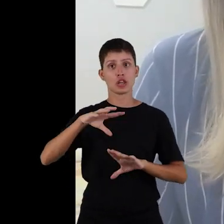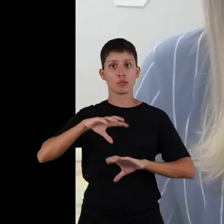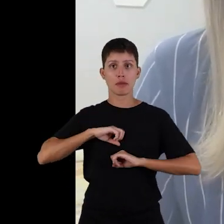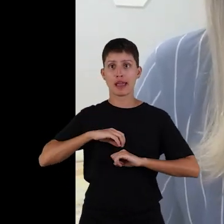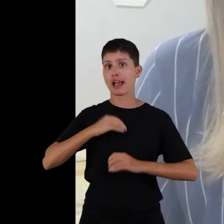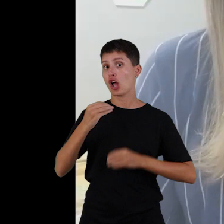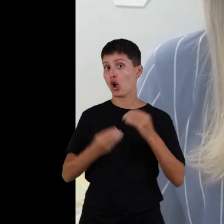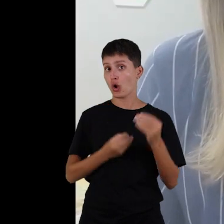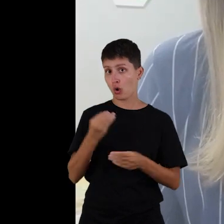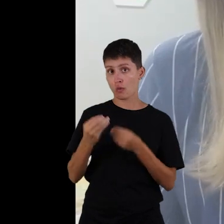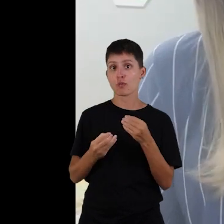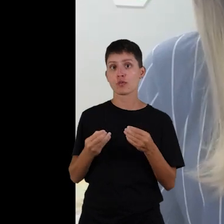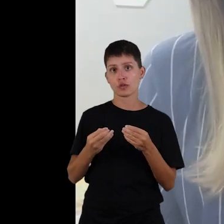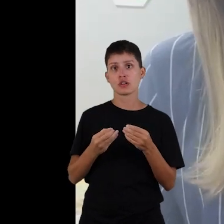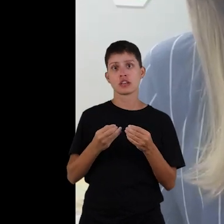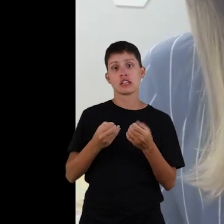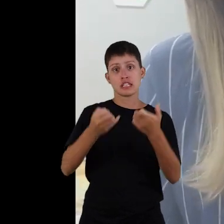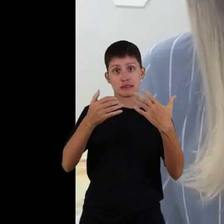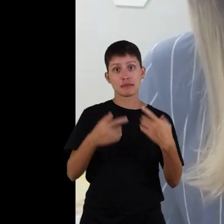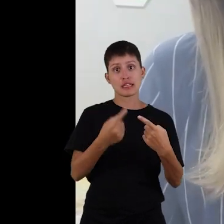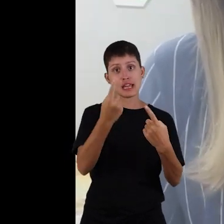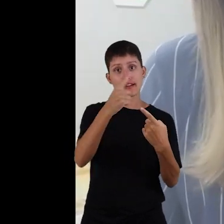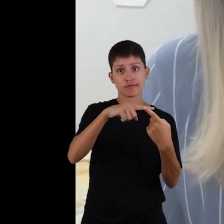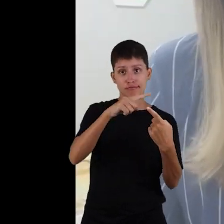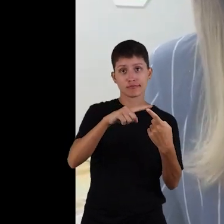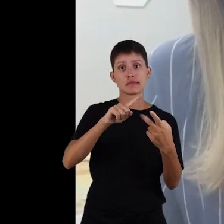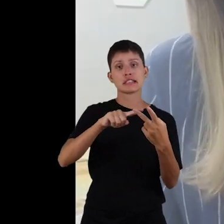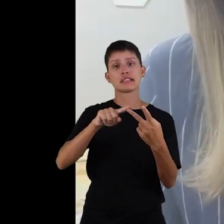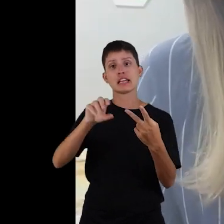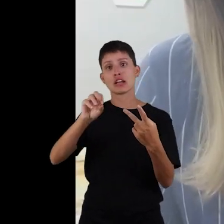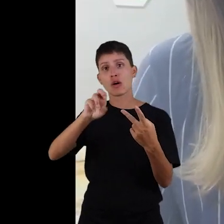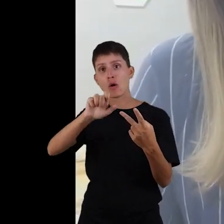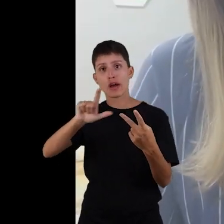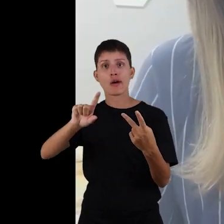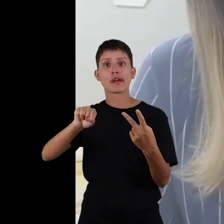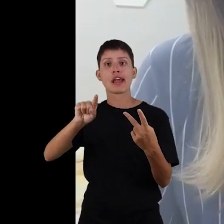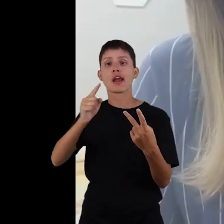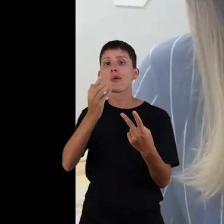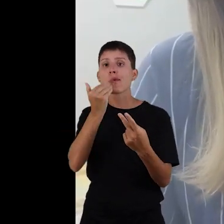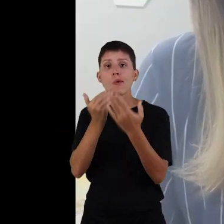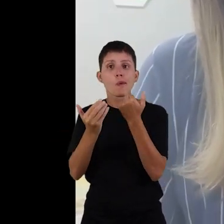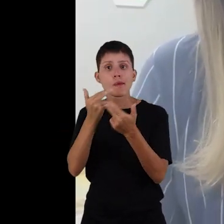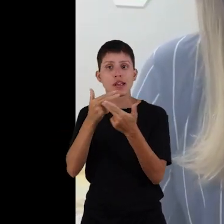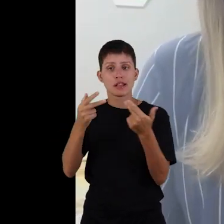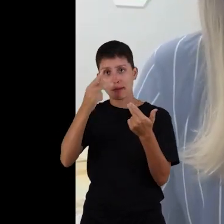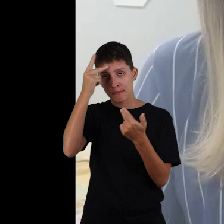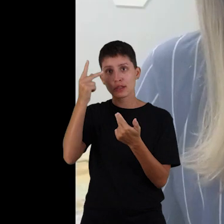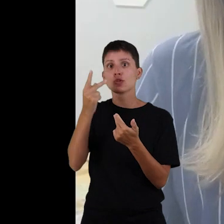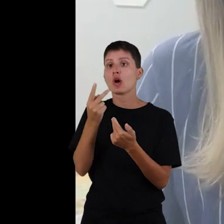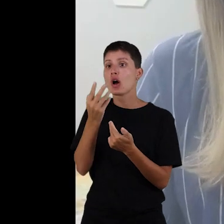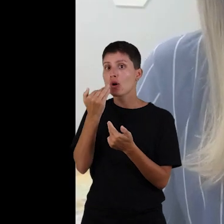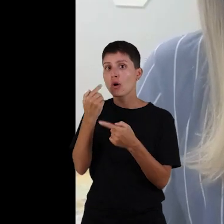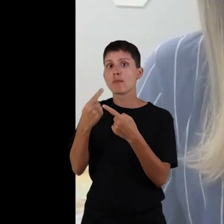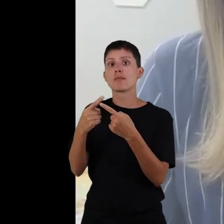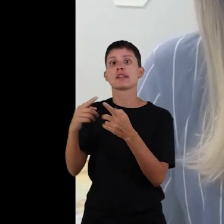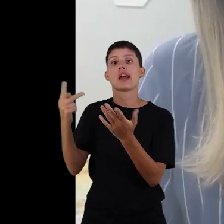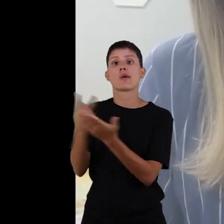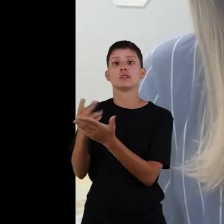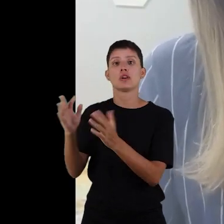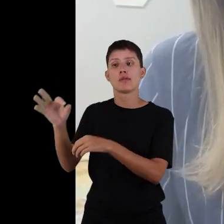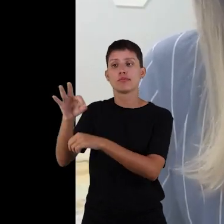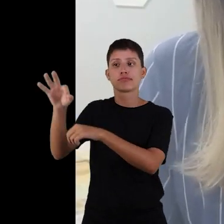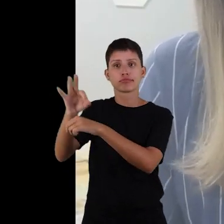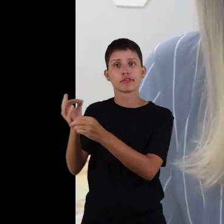transmissão. Essa transmissão que eu falei é a transmissão vetorial, mas existe a transmissão oral, que é através de alimentos, alimentos processados com esses insetos